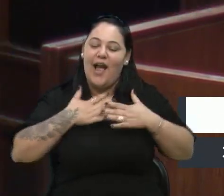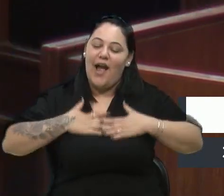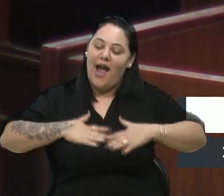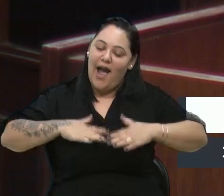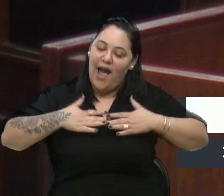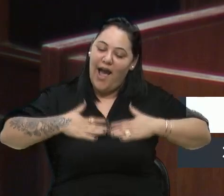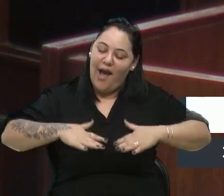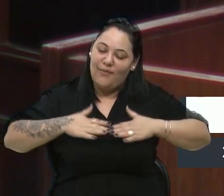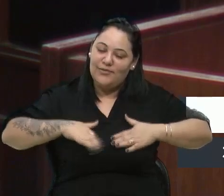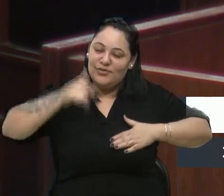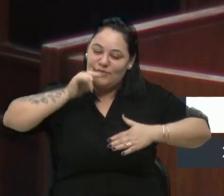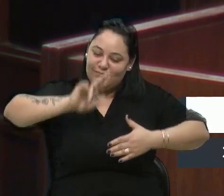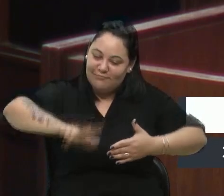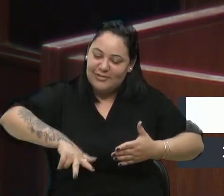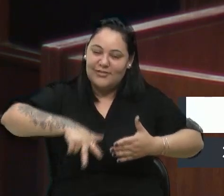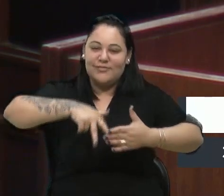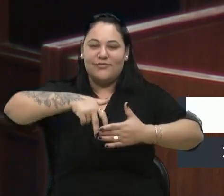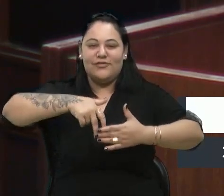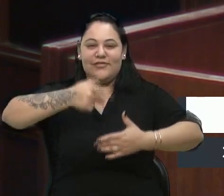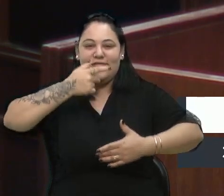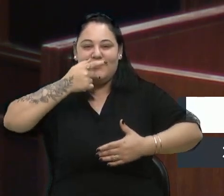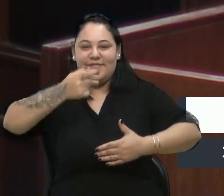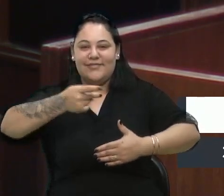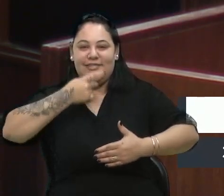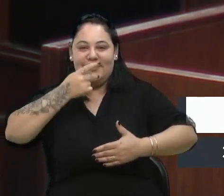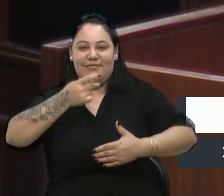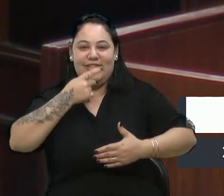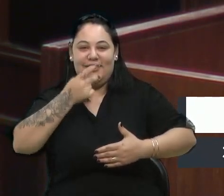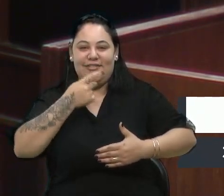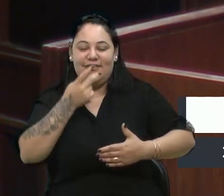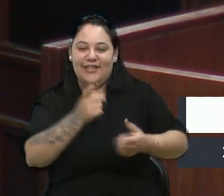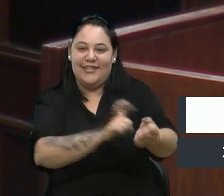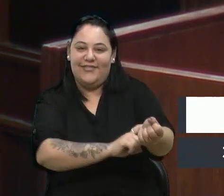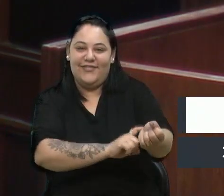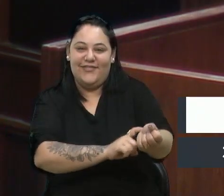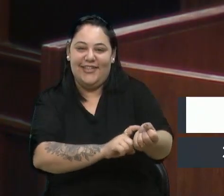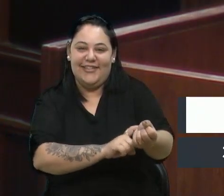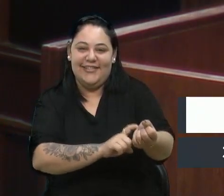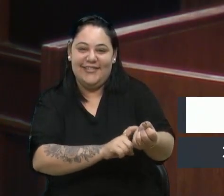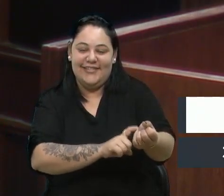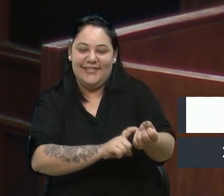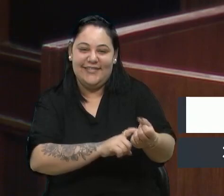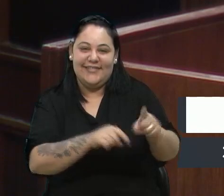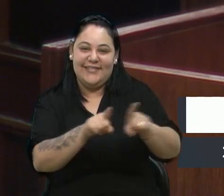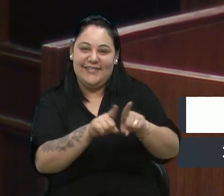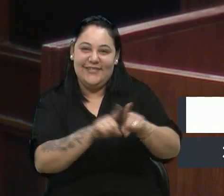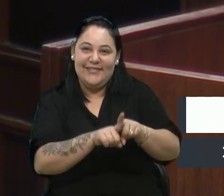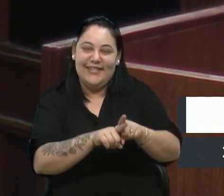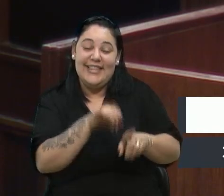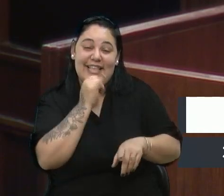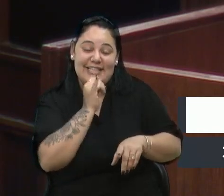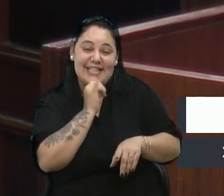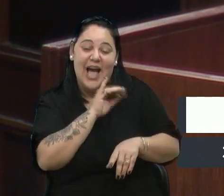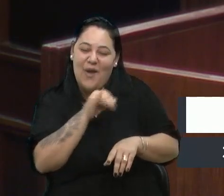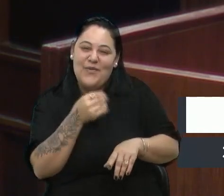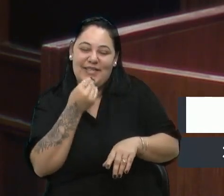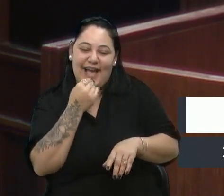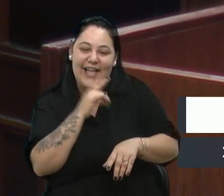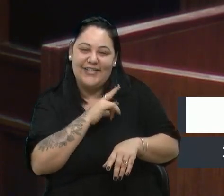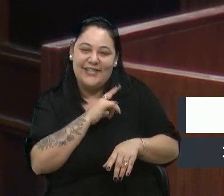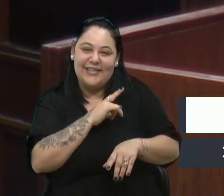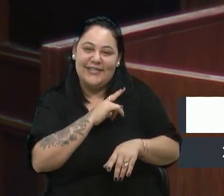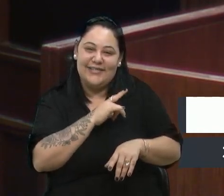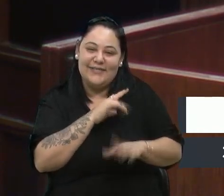de vir para a tribuna, de falar aqui, mesmo estando nervosos, mas de conseguir se manifestar. Então, ele é um programa completo